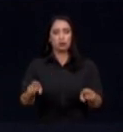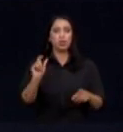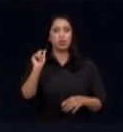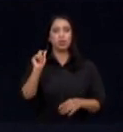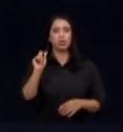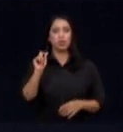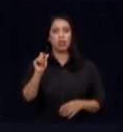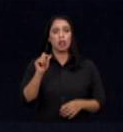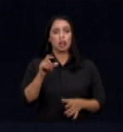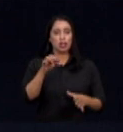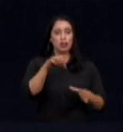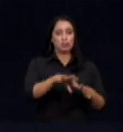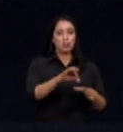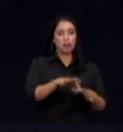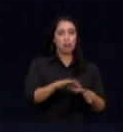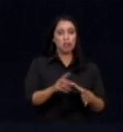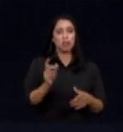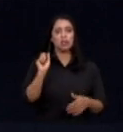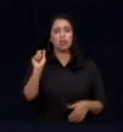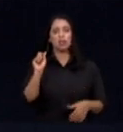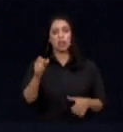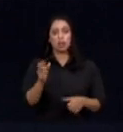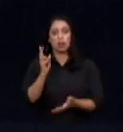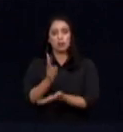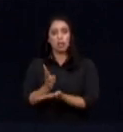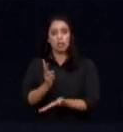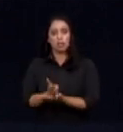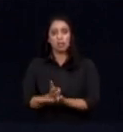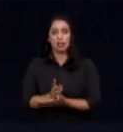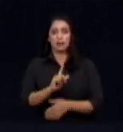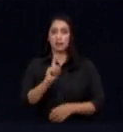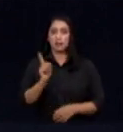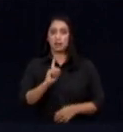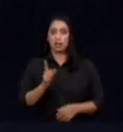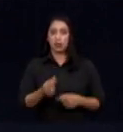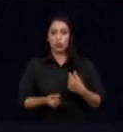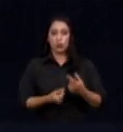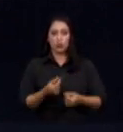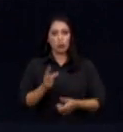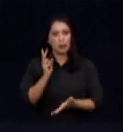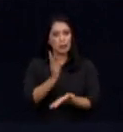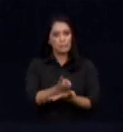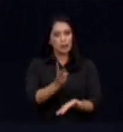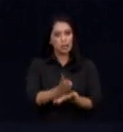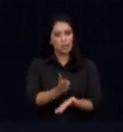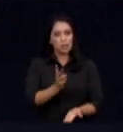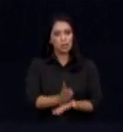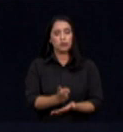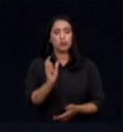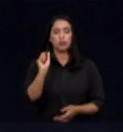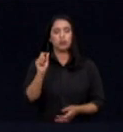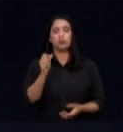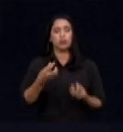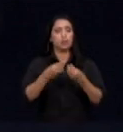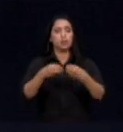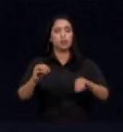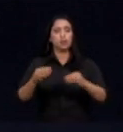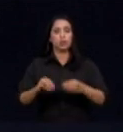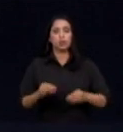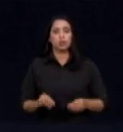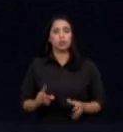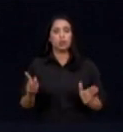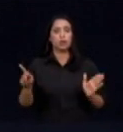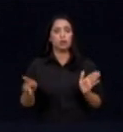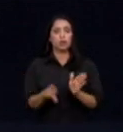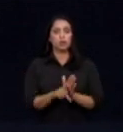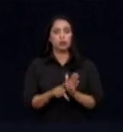meio ambiente. Hoje em dia, a produção não é sinônimo de devastação. Pelo contrário, ela está muito mais perto da preservação do que da degradação. Como o próprio